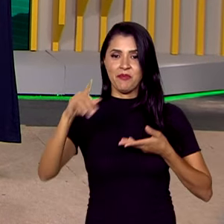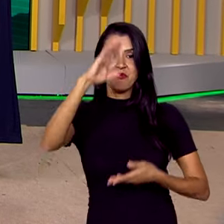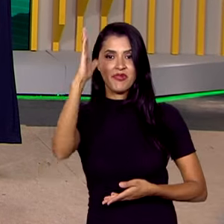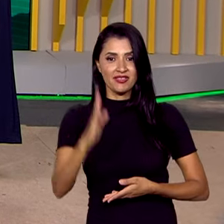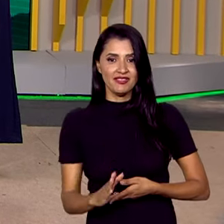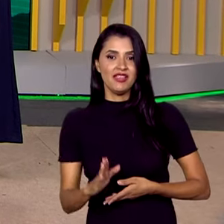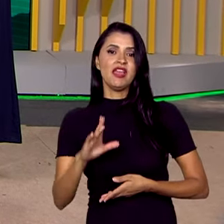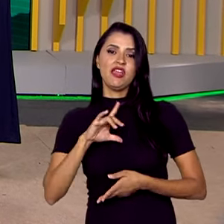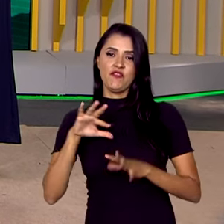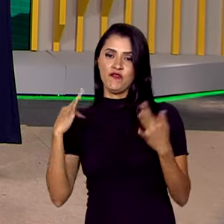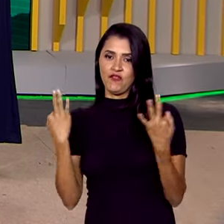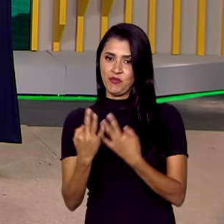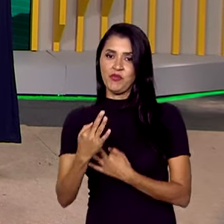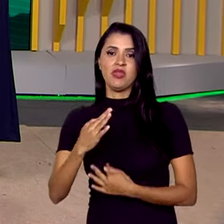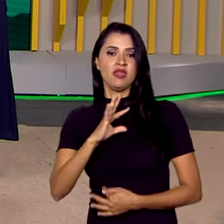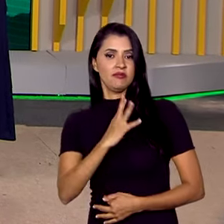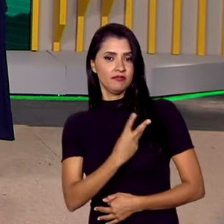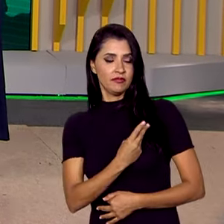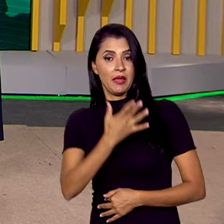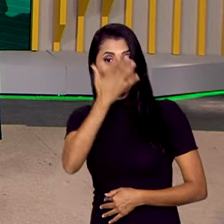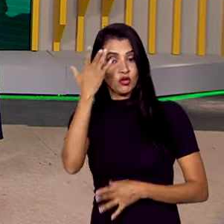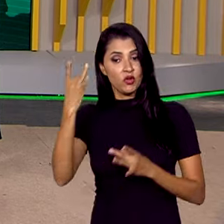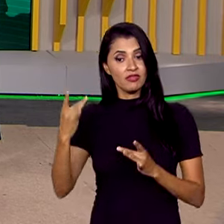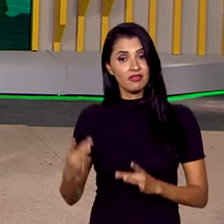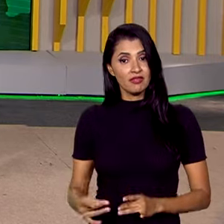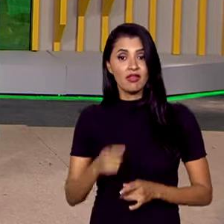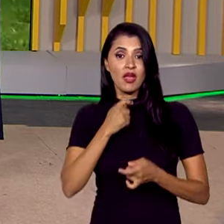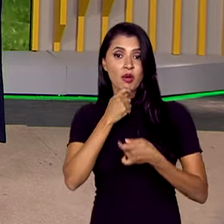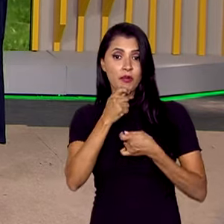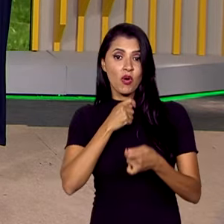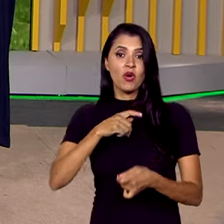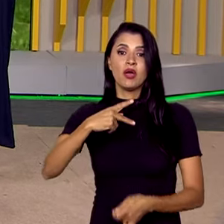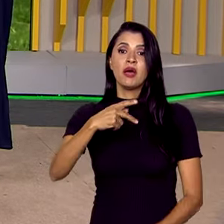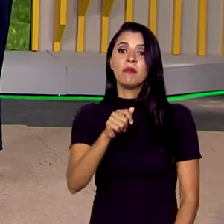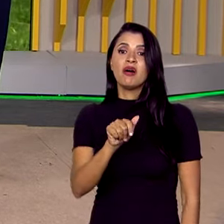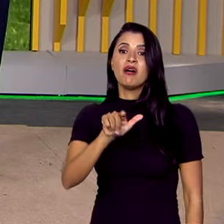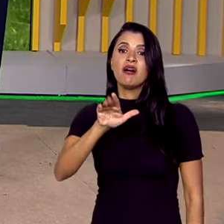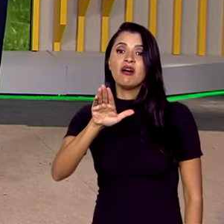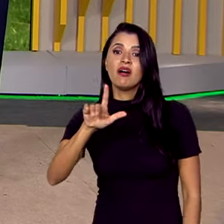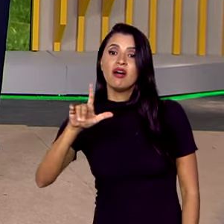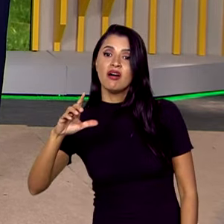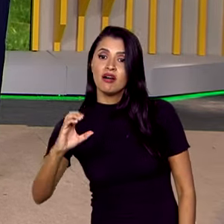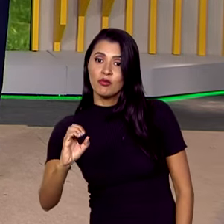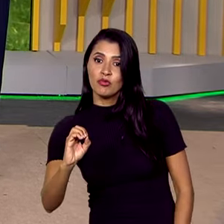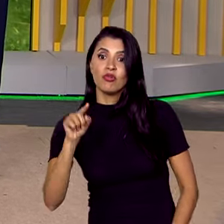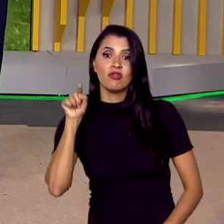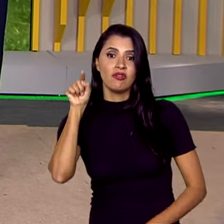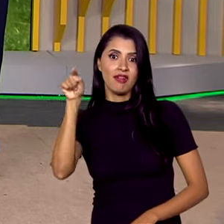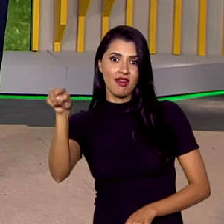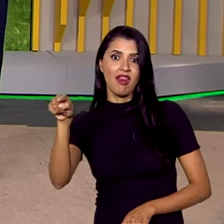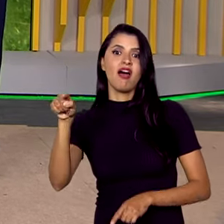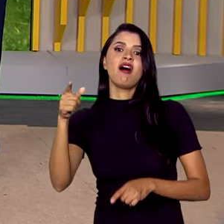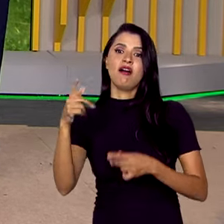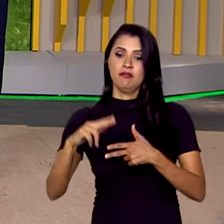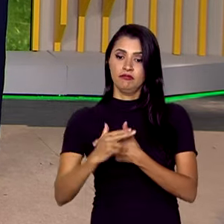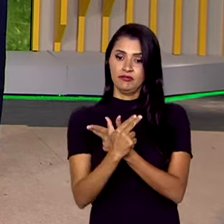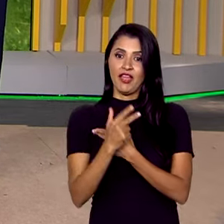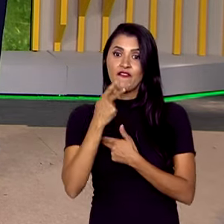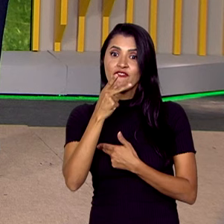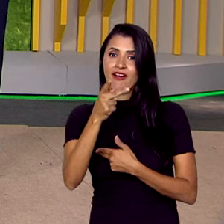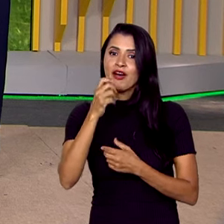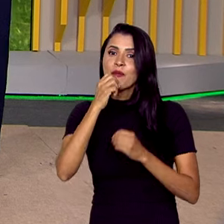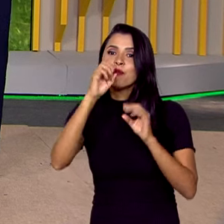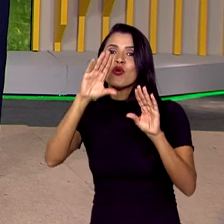E quem tem mais detalhes ao vivo pra gente é o repórter Pablo Mundin, que fala direto lá da base aérea. Boa noite,